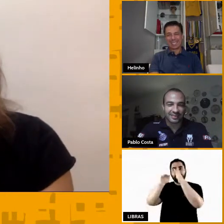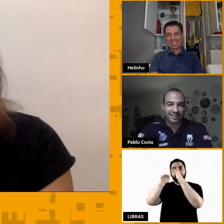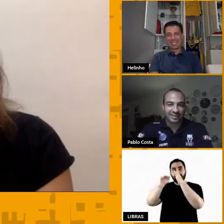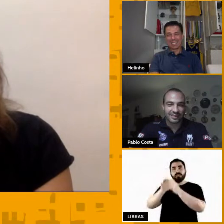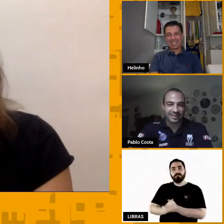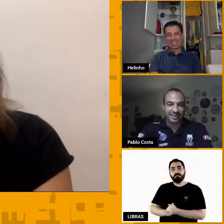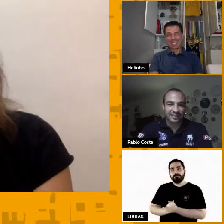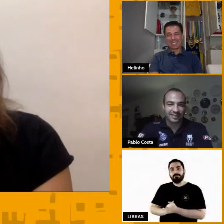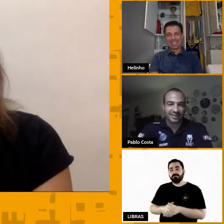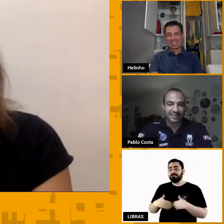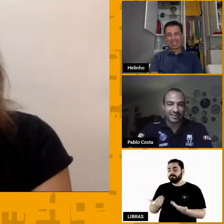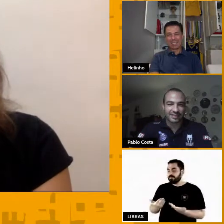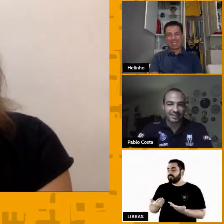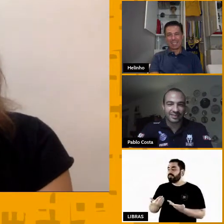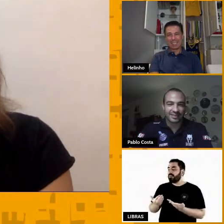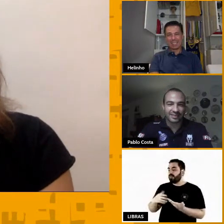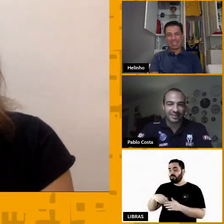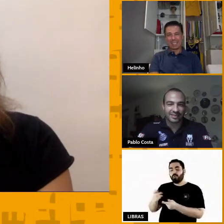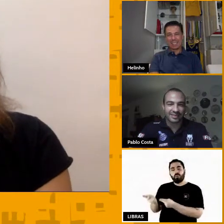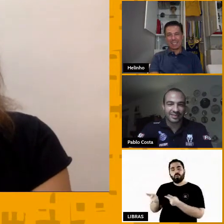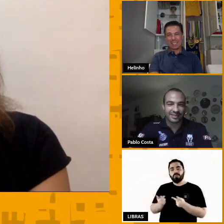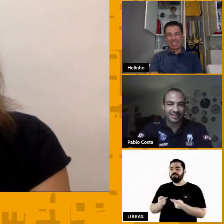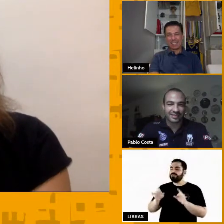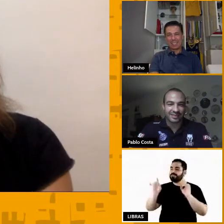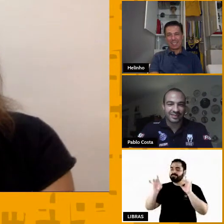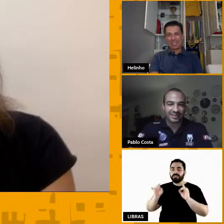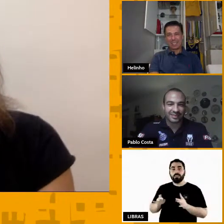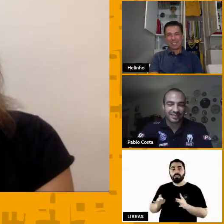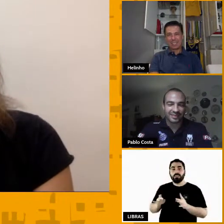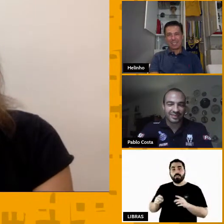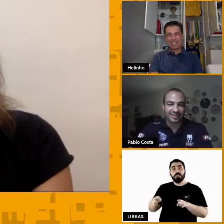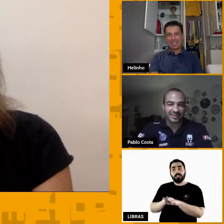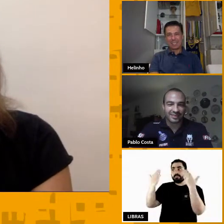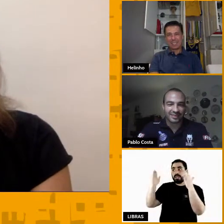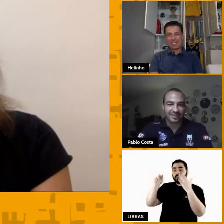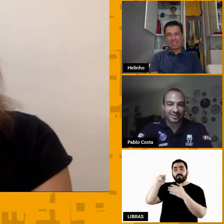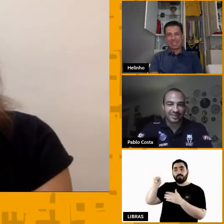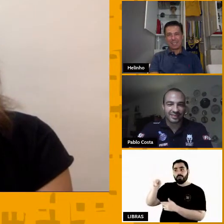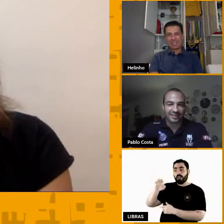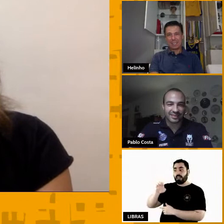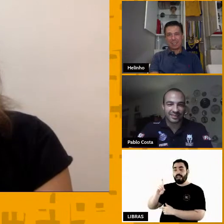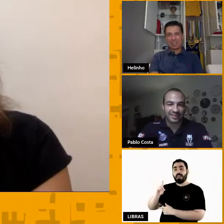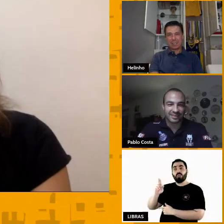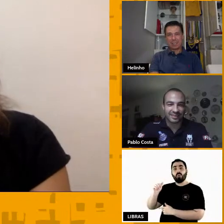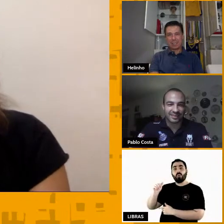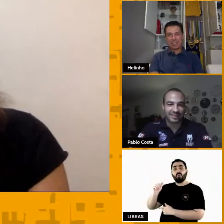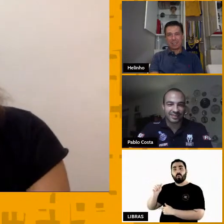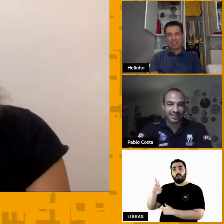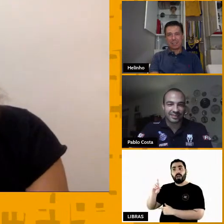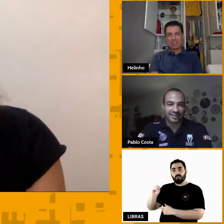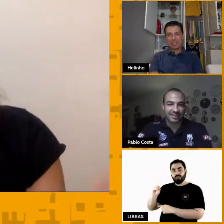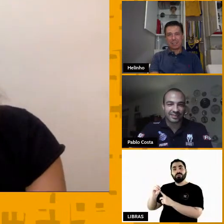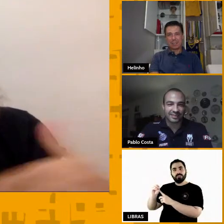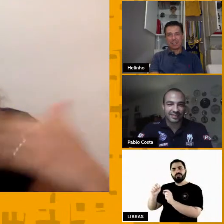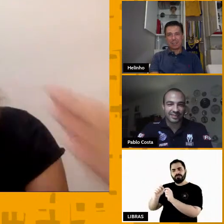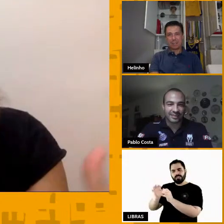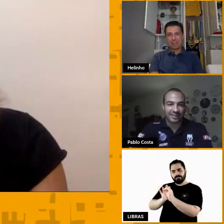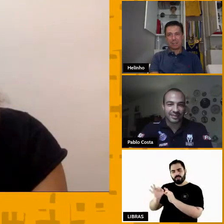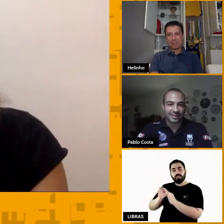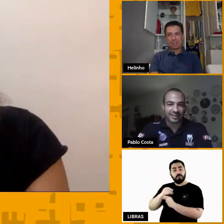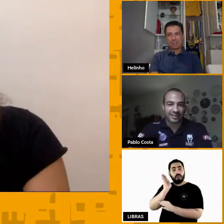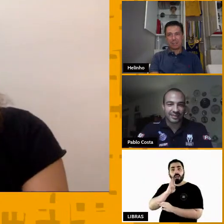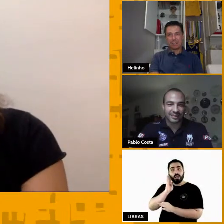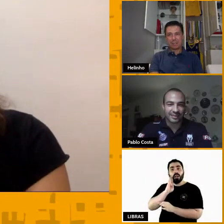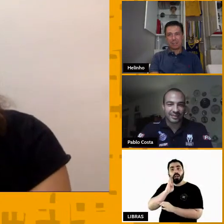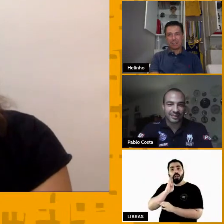especial. E parabenizar especialmente você, Eduardo, por ter concebido esse projeto tão bacana de a gente poder trazer essas